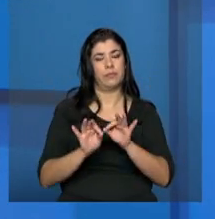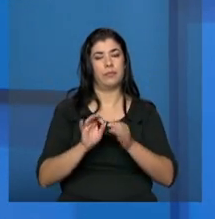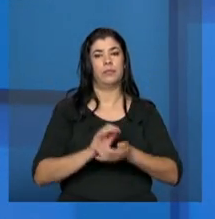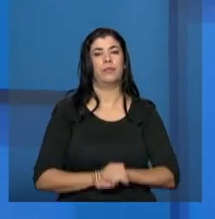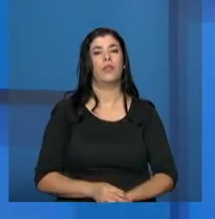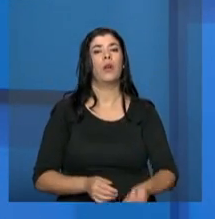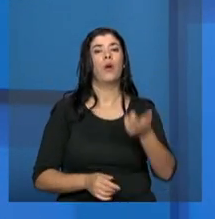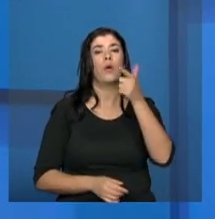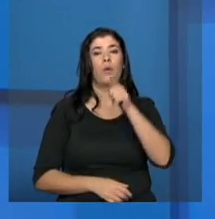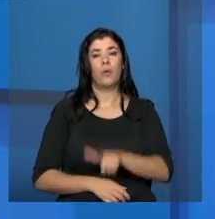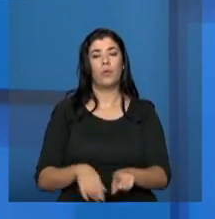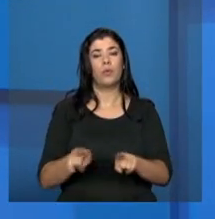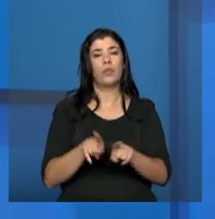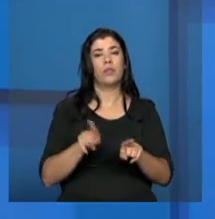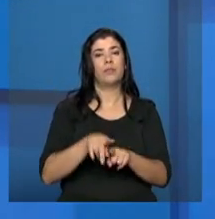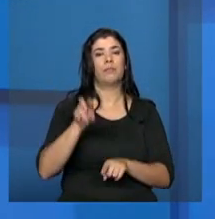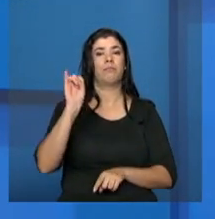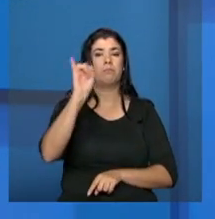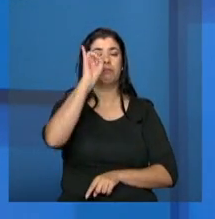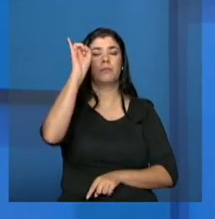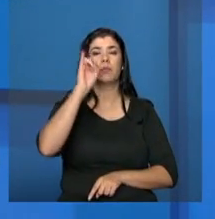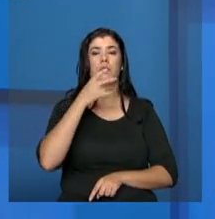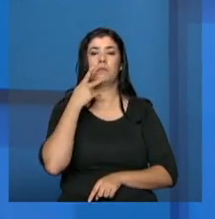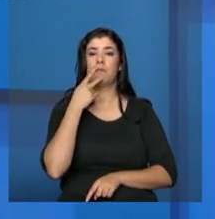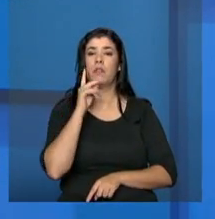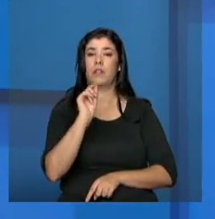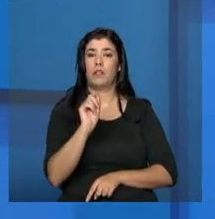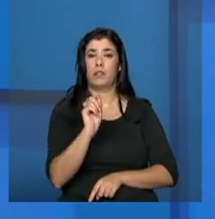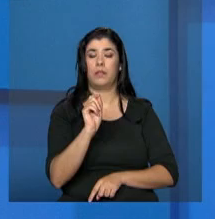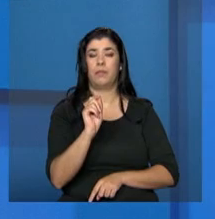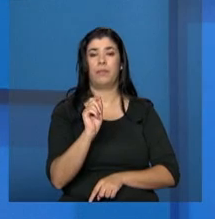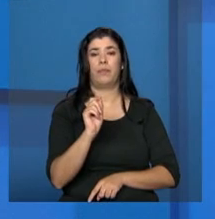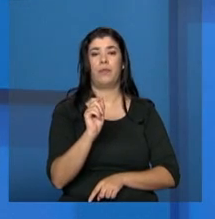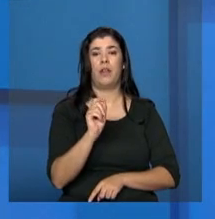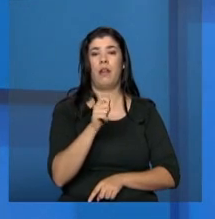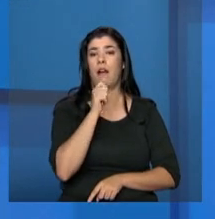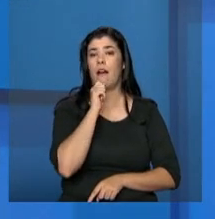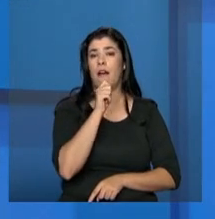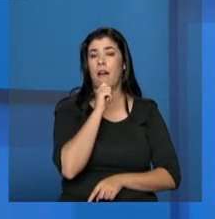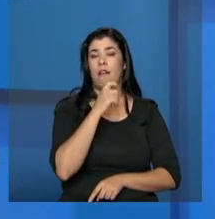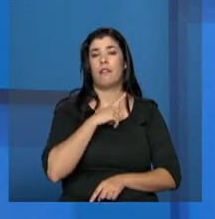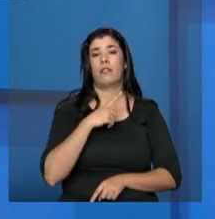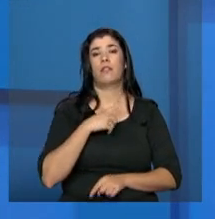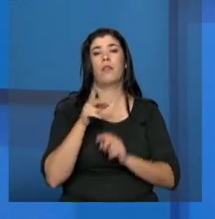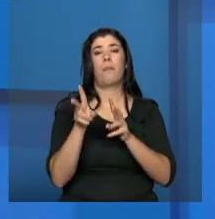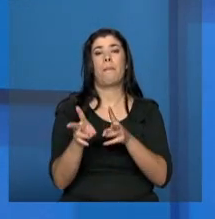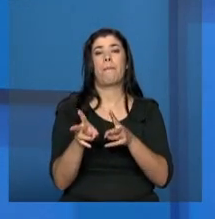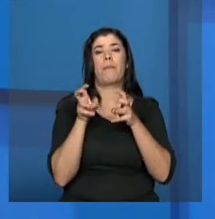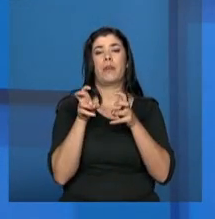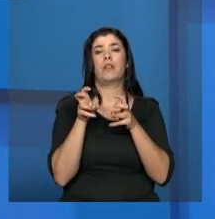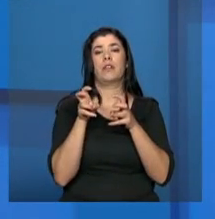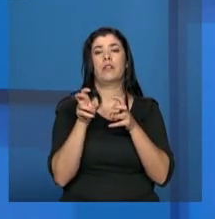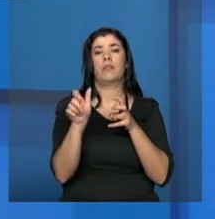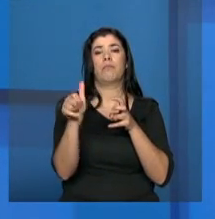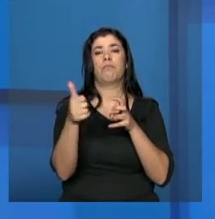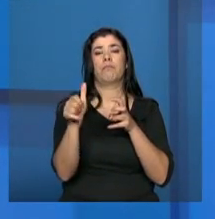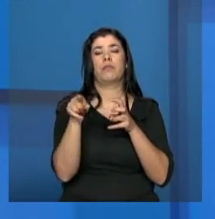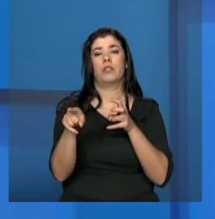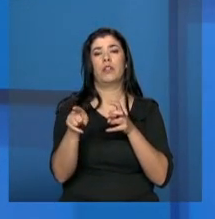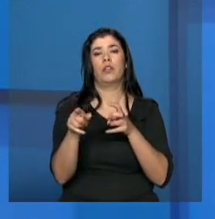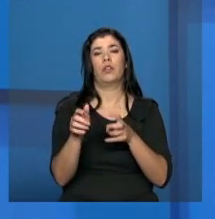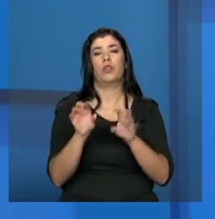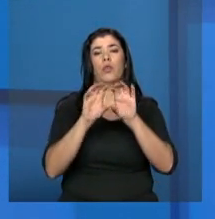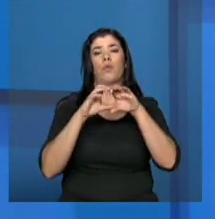importante é que nós não estamos reconhecendo as conferências regionais